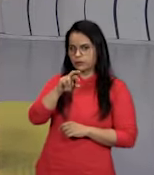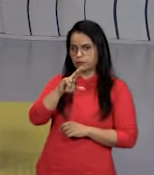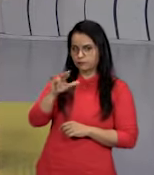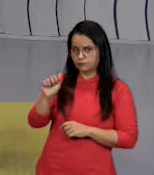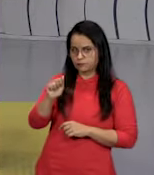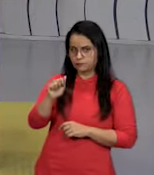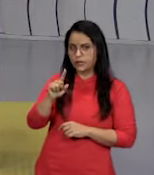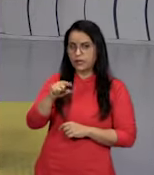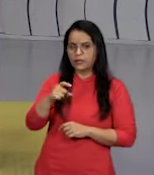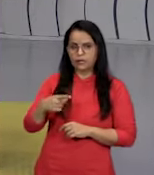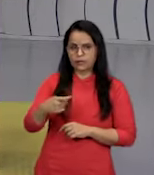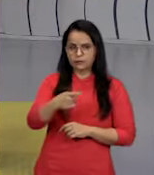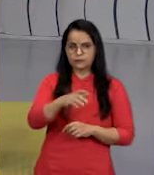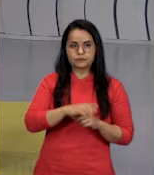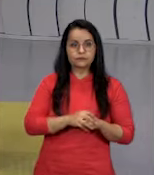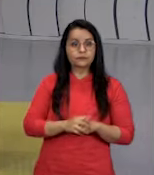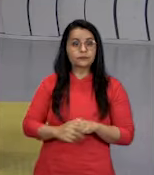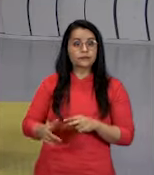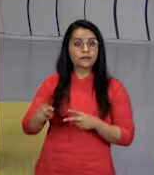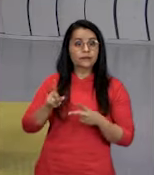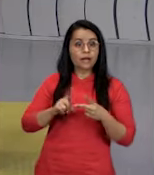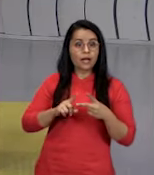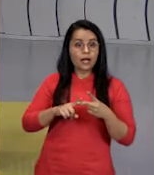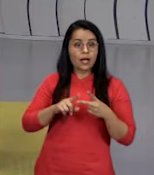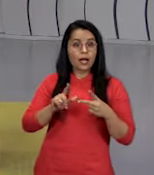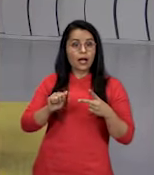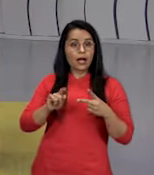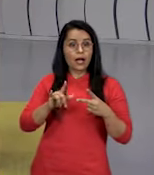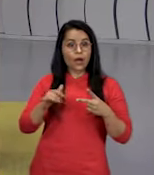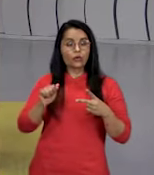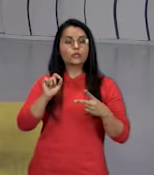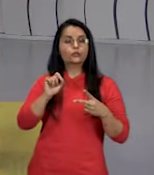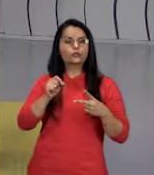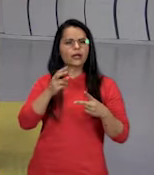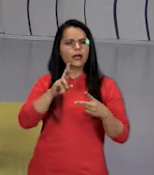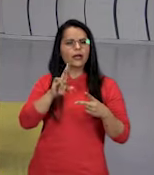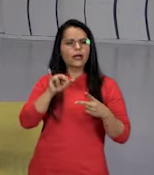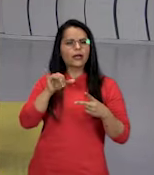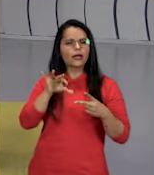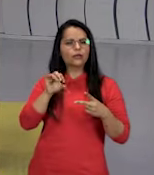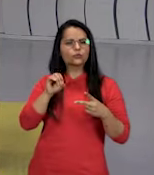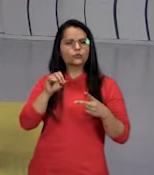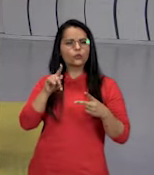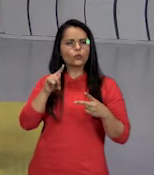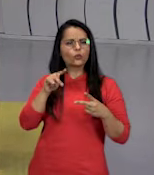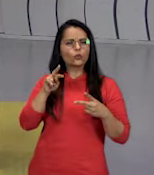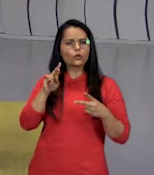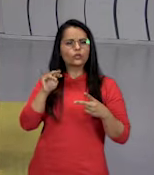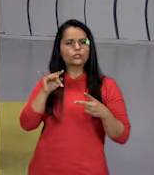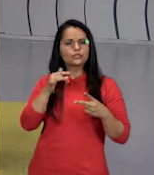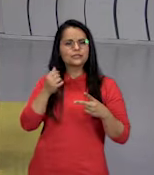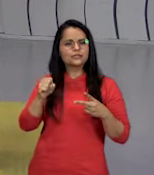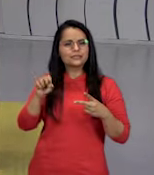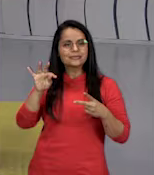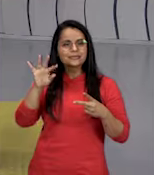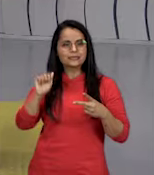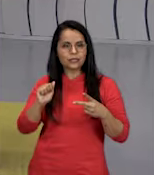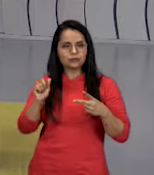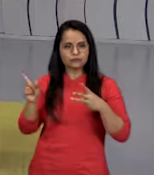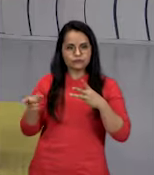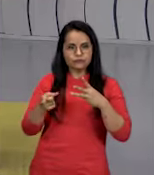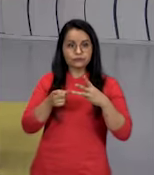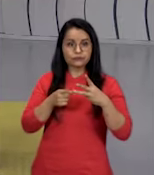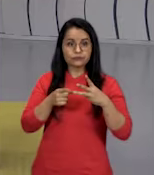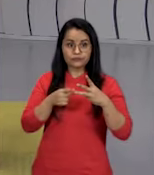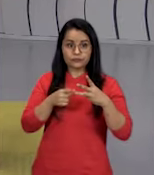As algas estão no reino protista e as plantas estão no reino